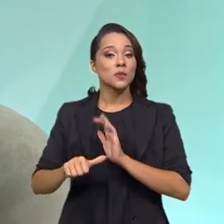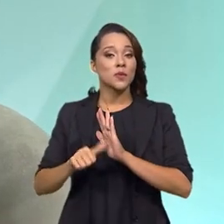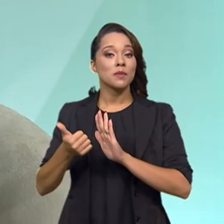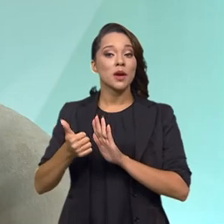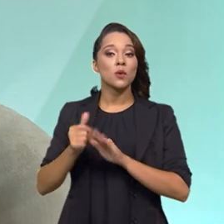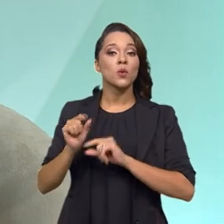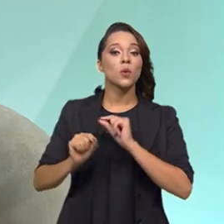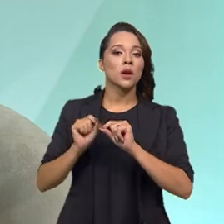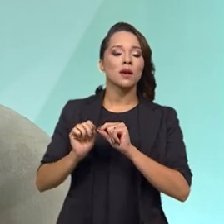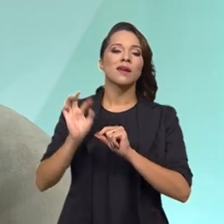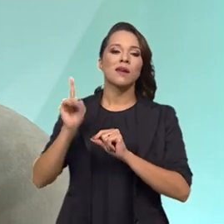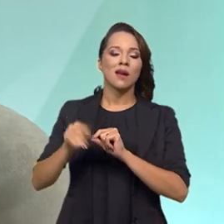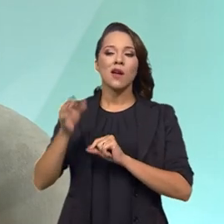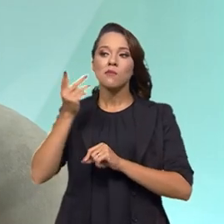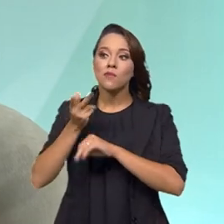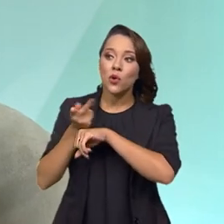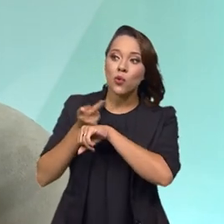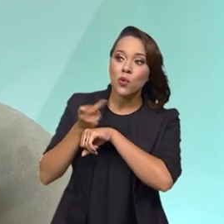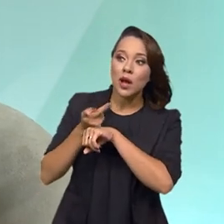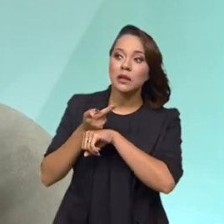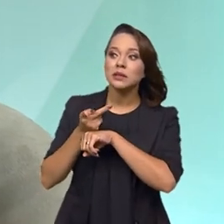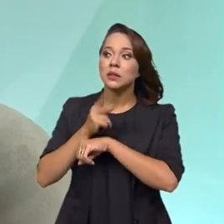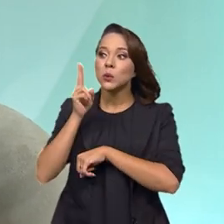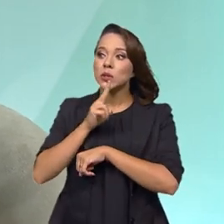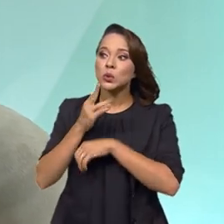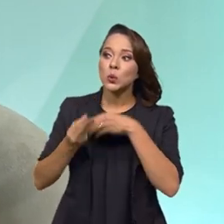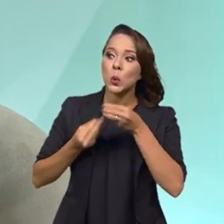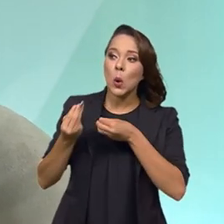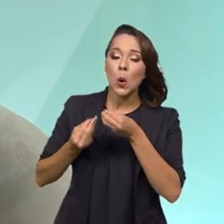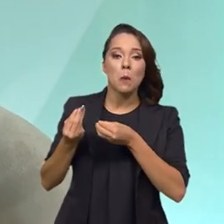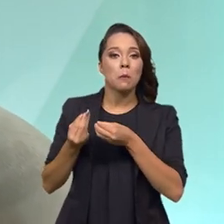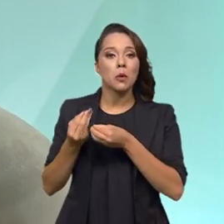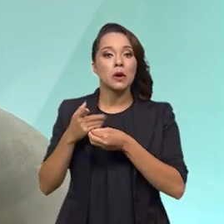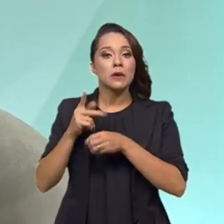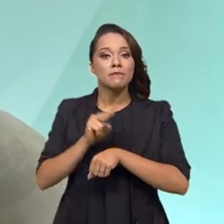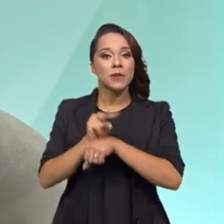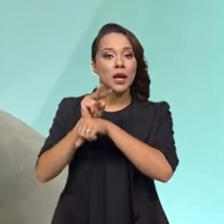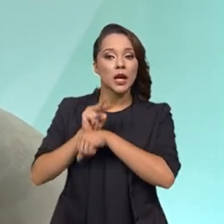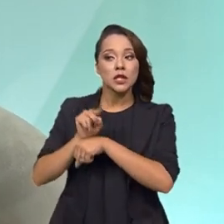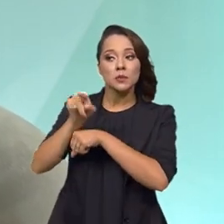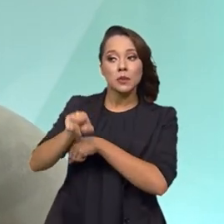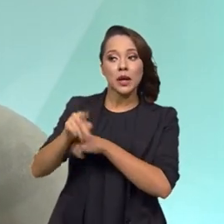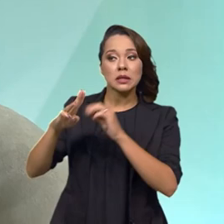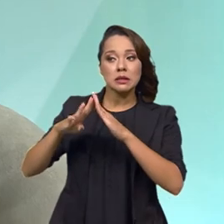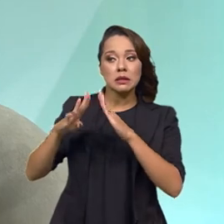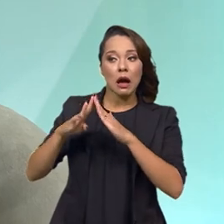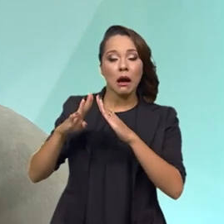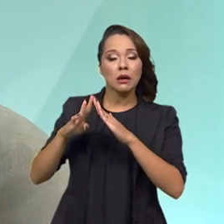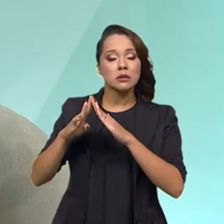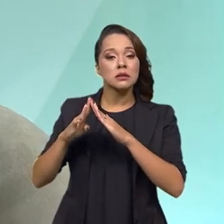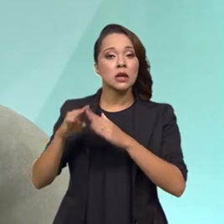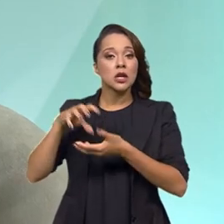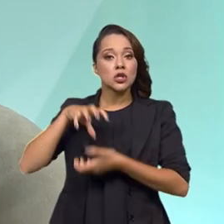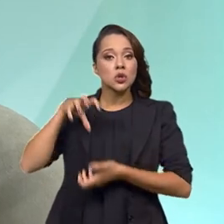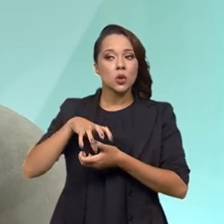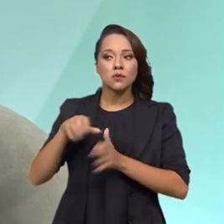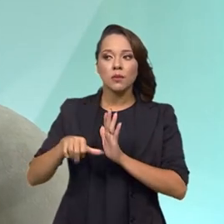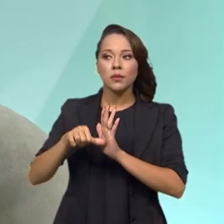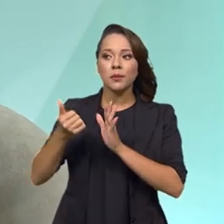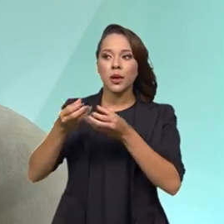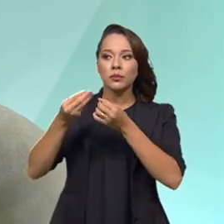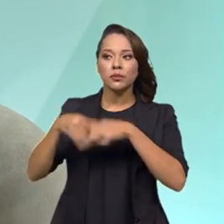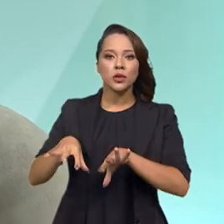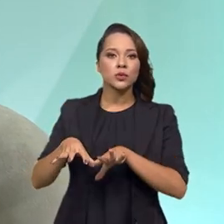foi buscar de forma emergente uma forma de financiamento para essas instituições que foram as primeiras atingidas